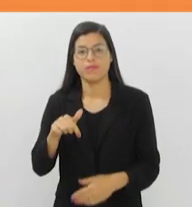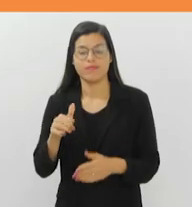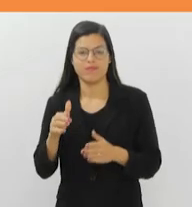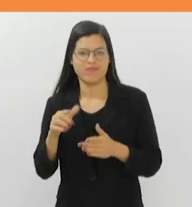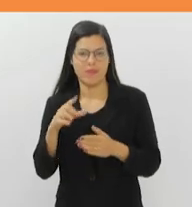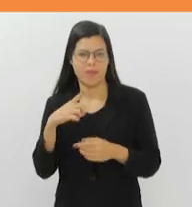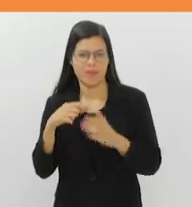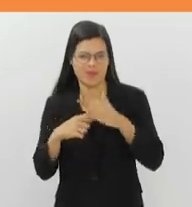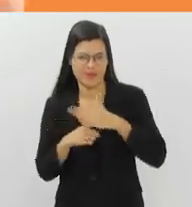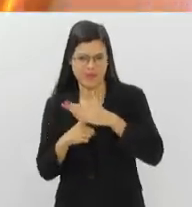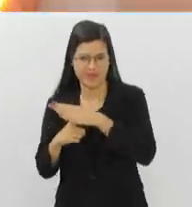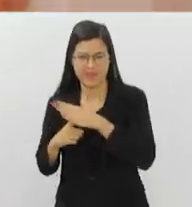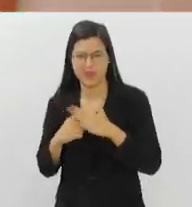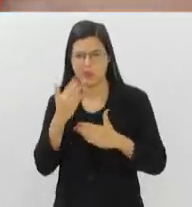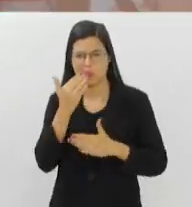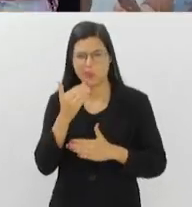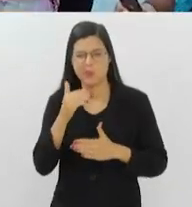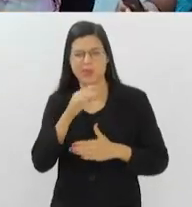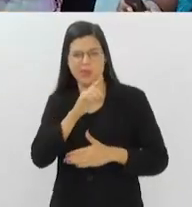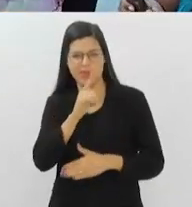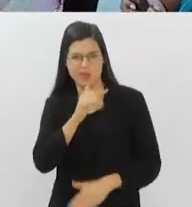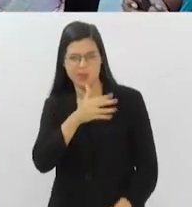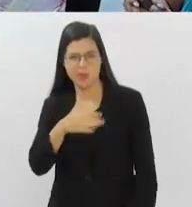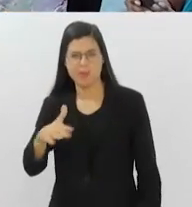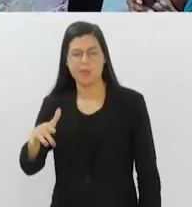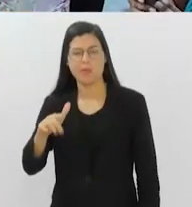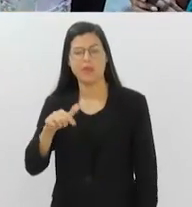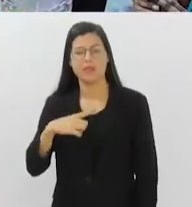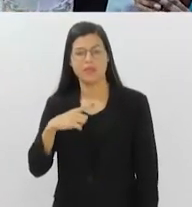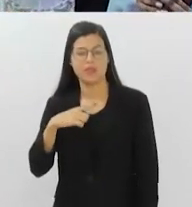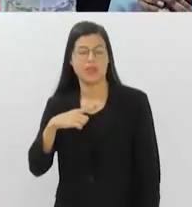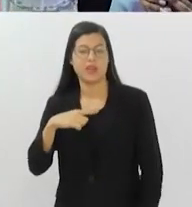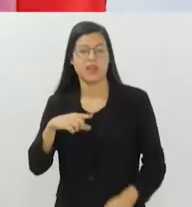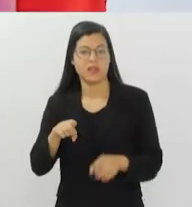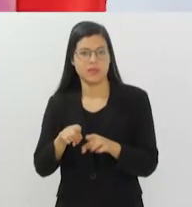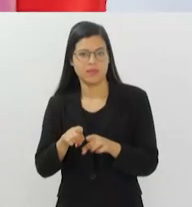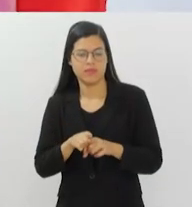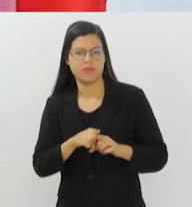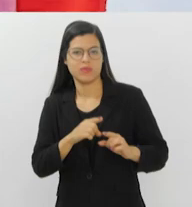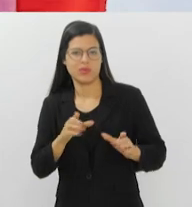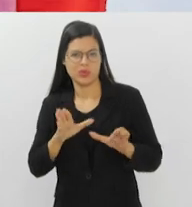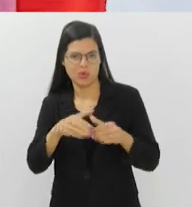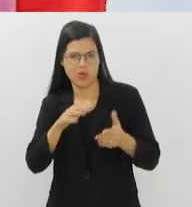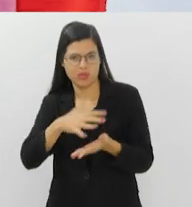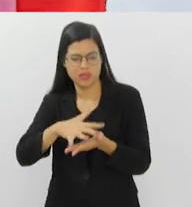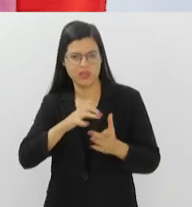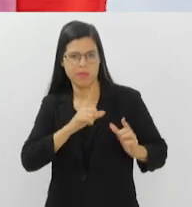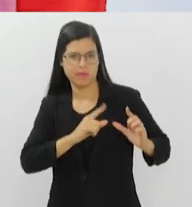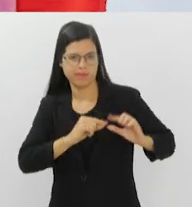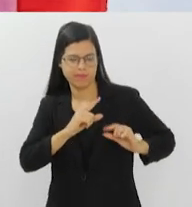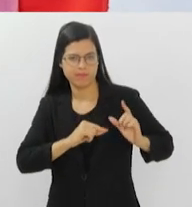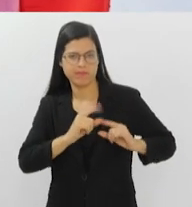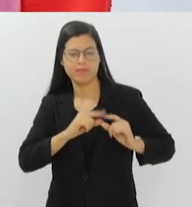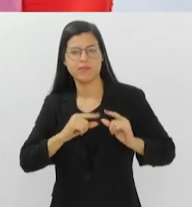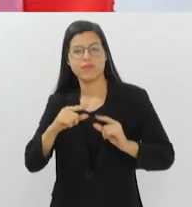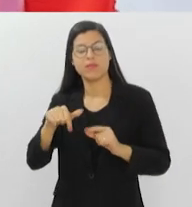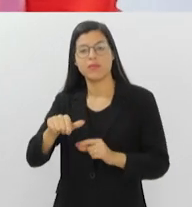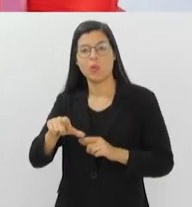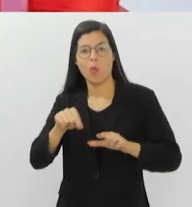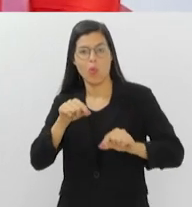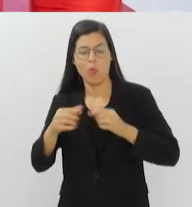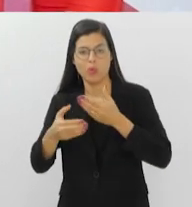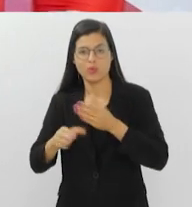é destaque na Costa Verde. Escola de Samba Unidos de Padre Miguel inicia concurso para eleger as musas da